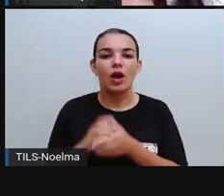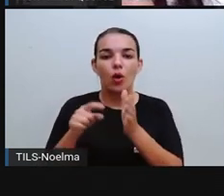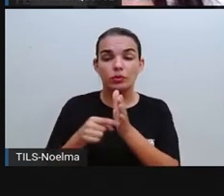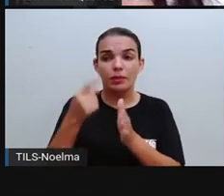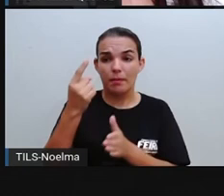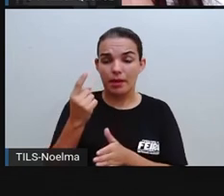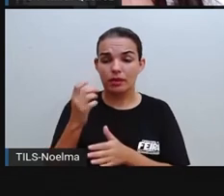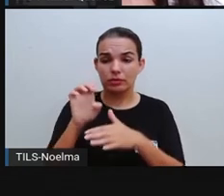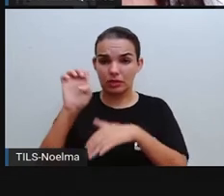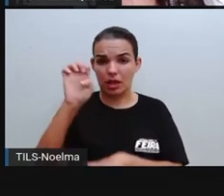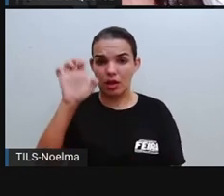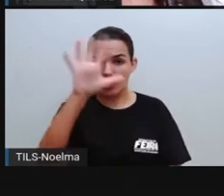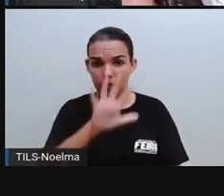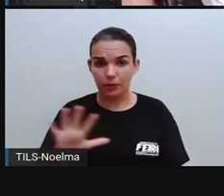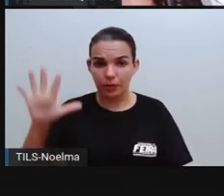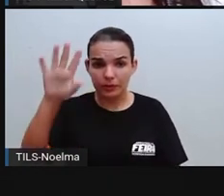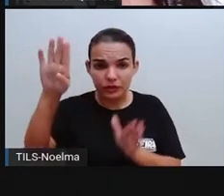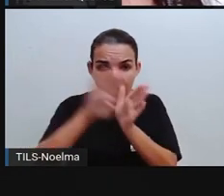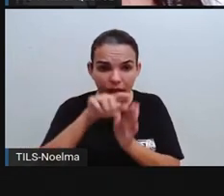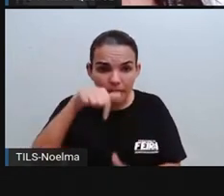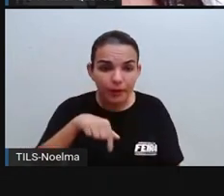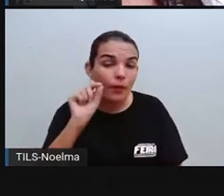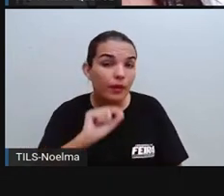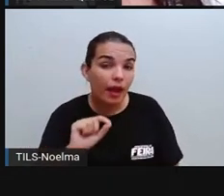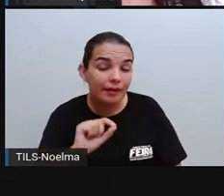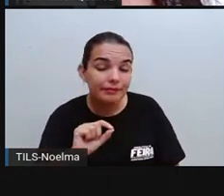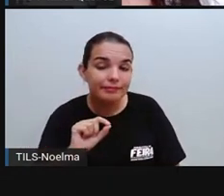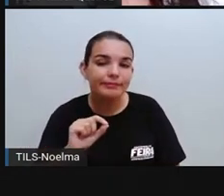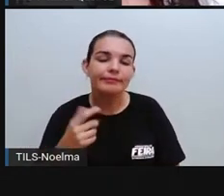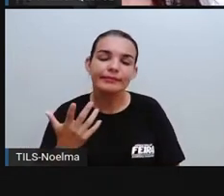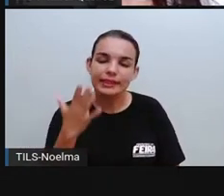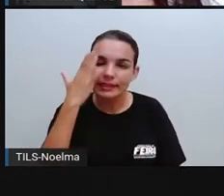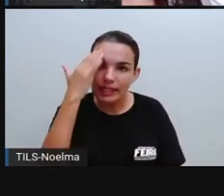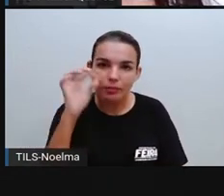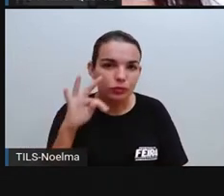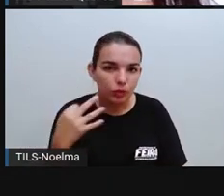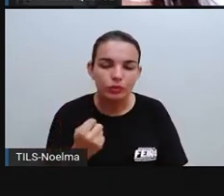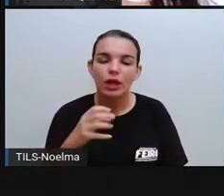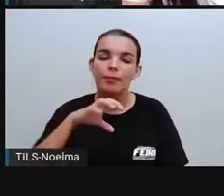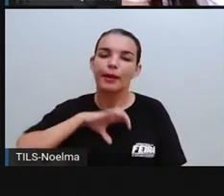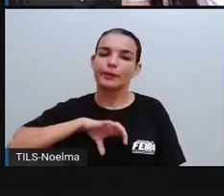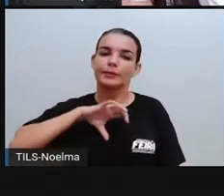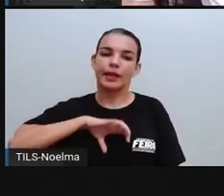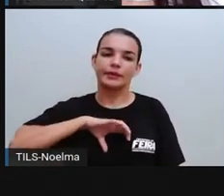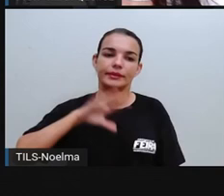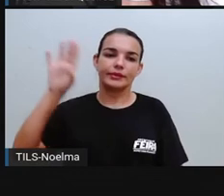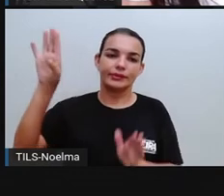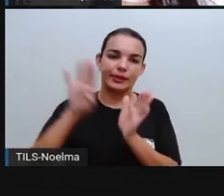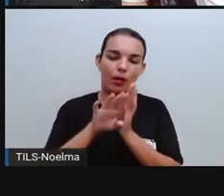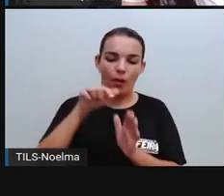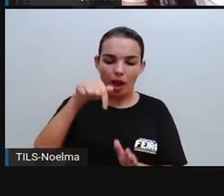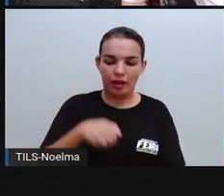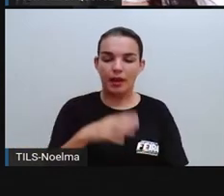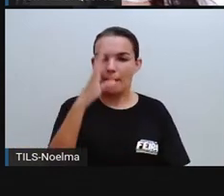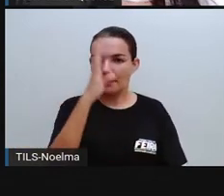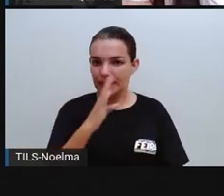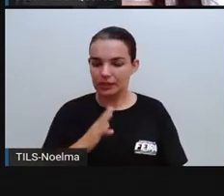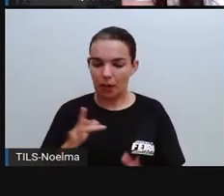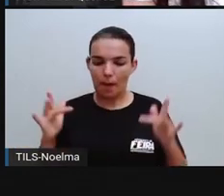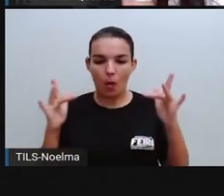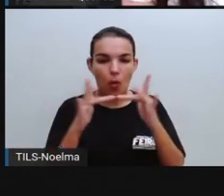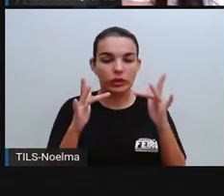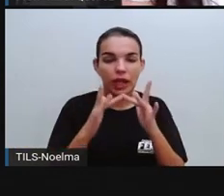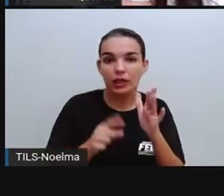Os primeiros europeus a chegarem no Brasil, como se sabe, né? Foram os portugueses, que tiveram o primeiro contato